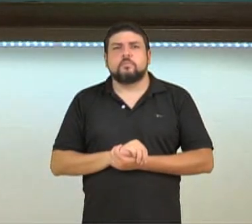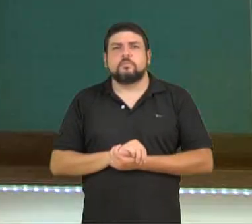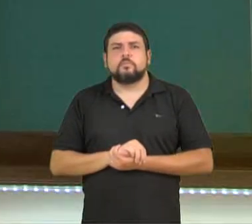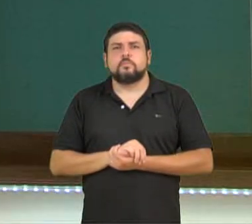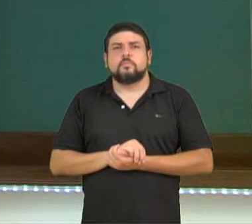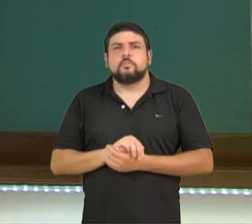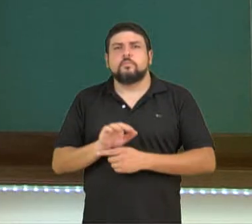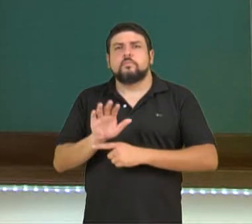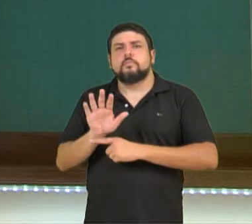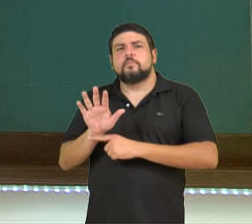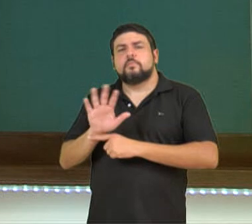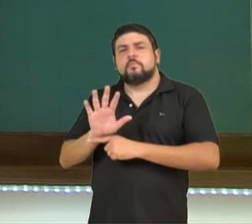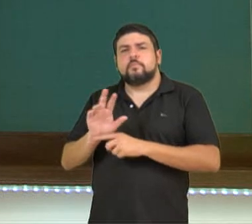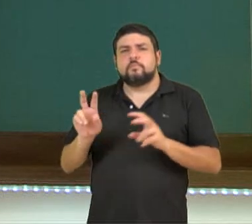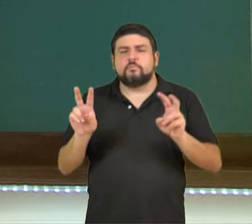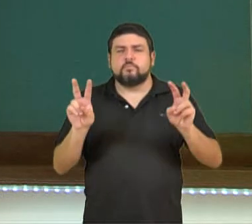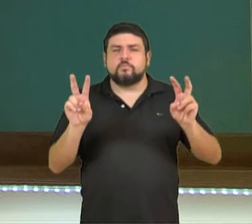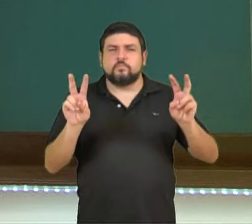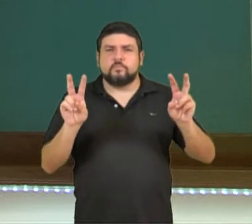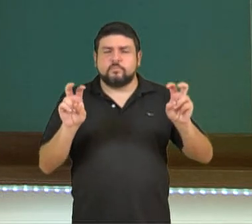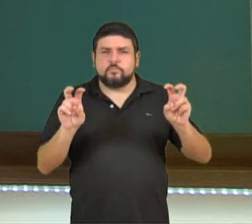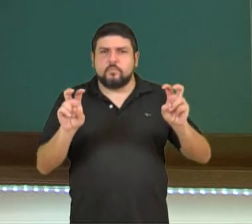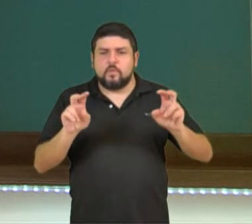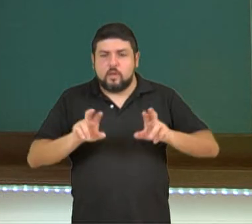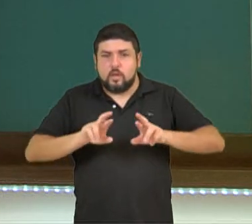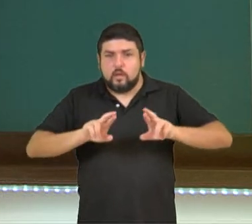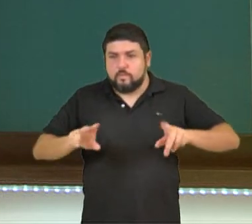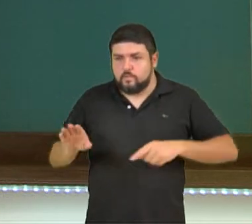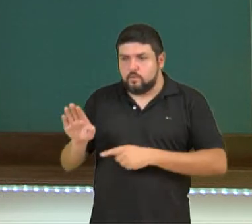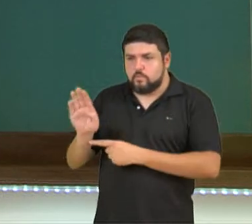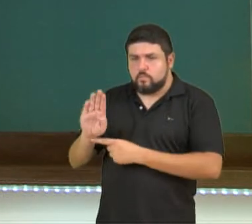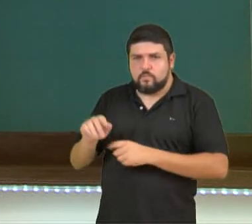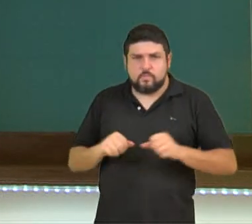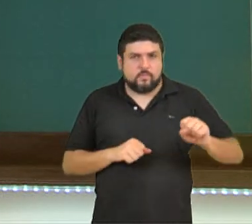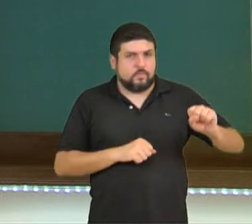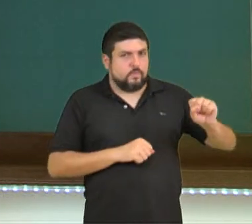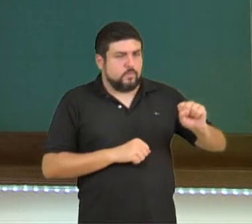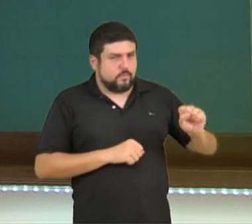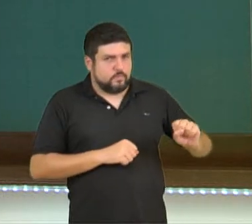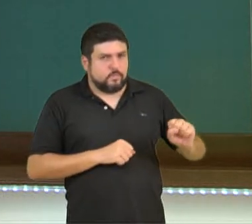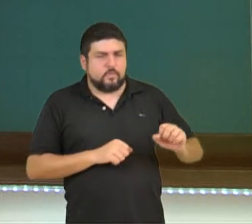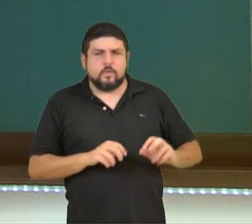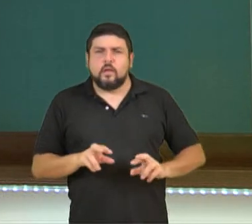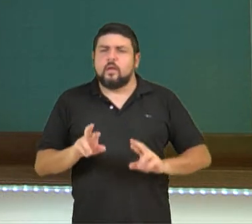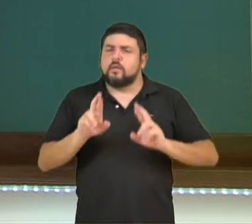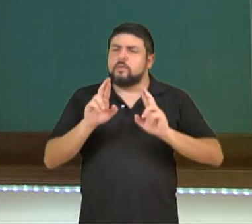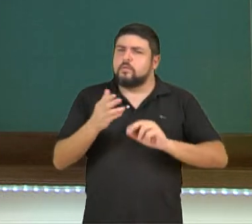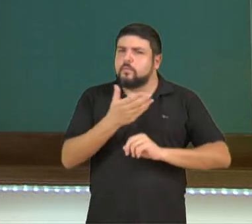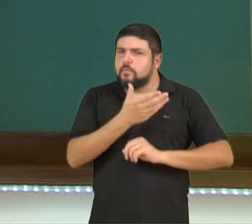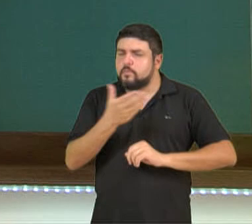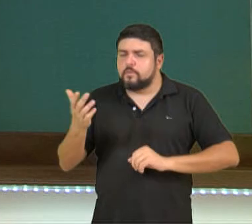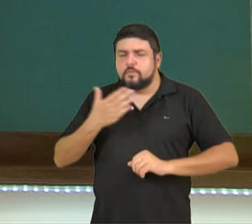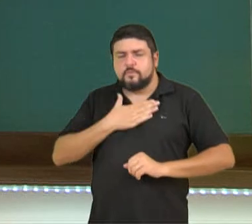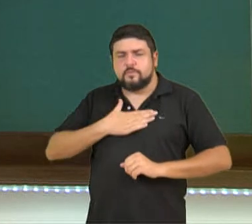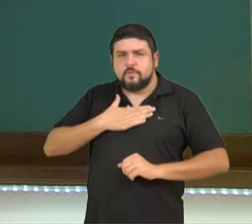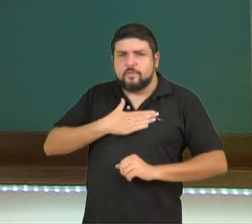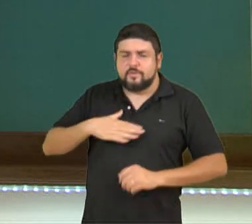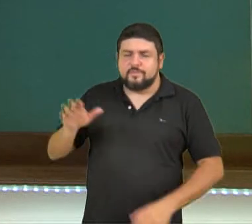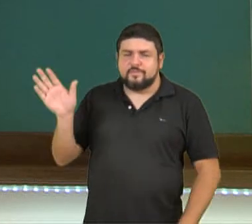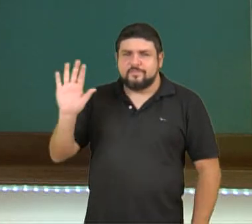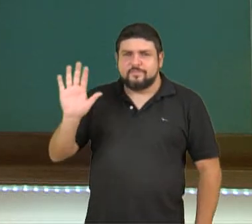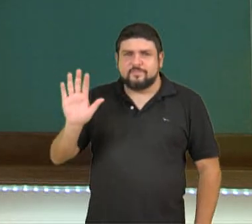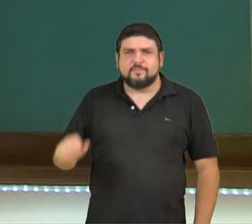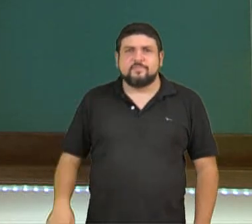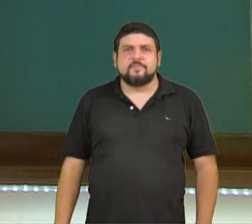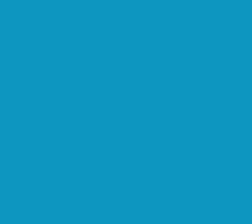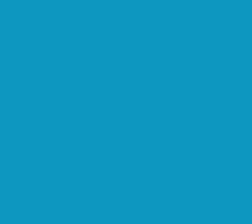Nesse vídeo nós falamos sobre as diferenças do beisebol e do softball. Eu espero que vocês tenham gostado e até